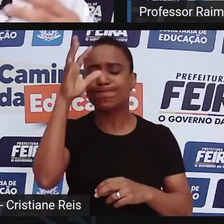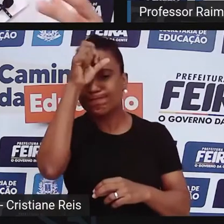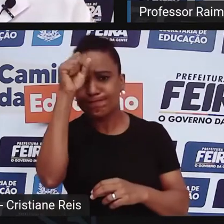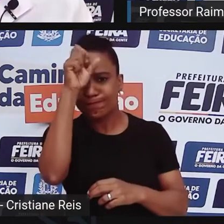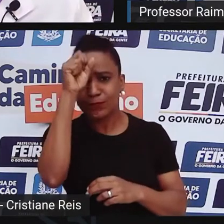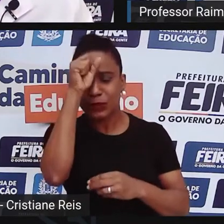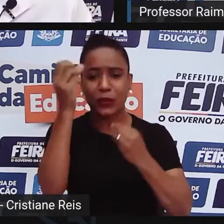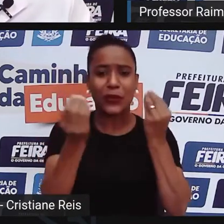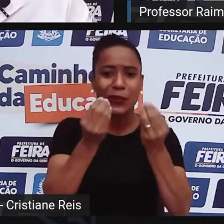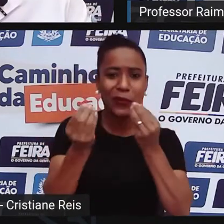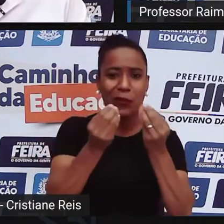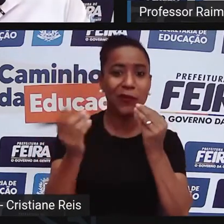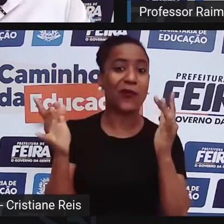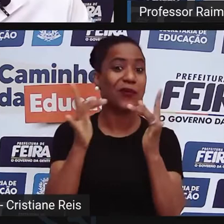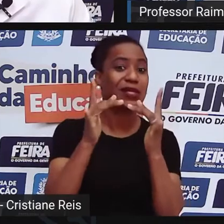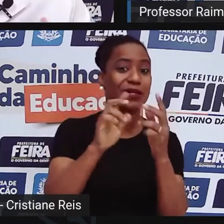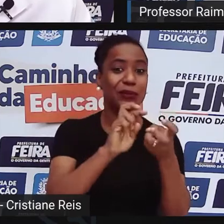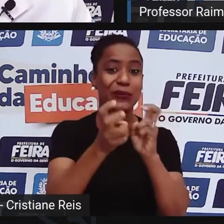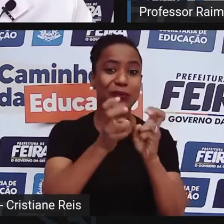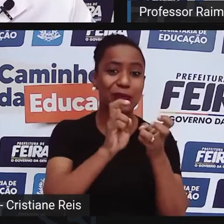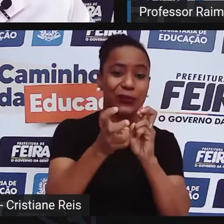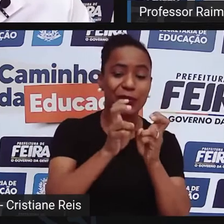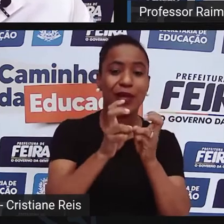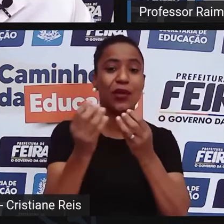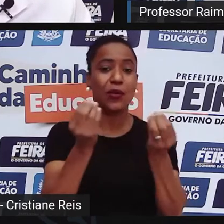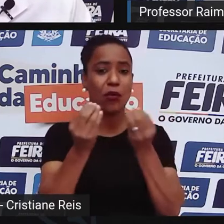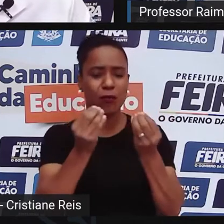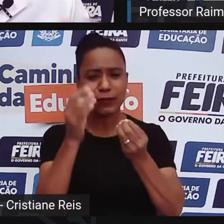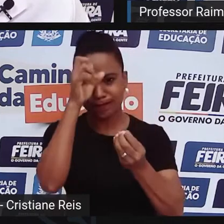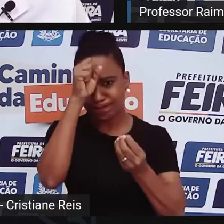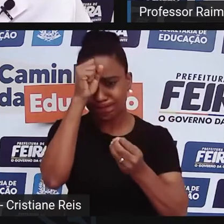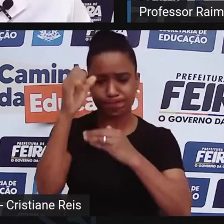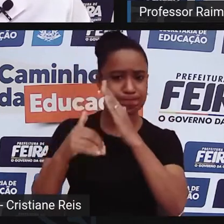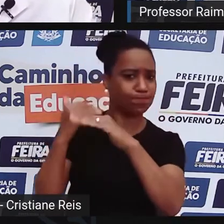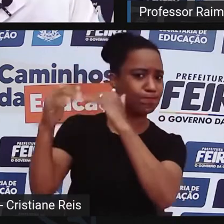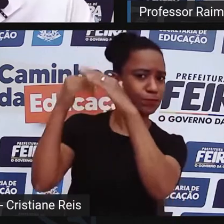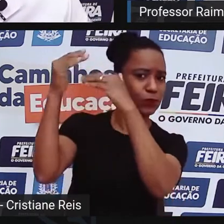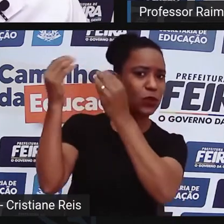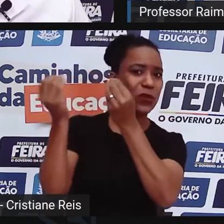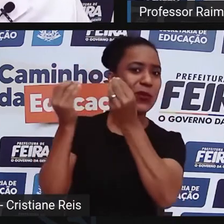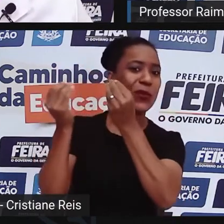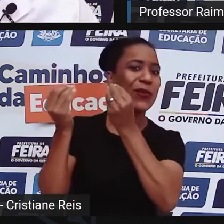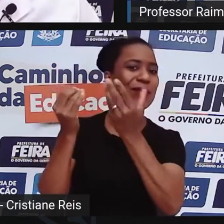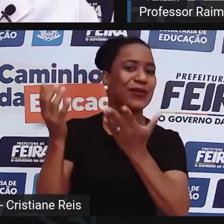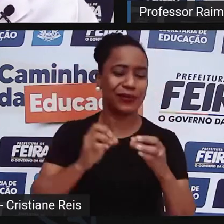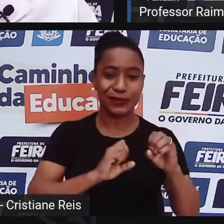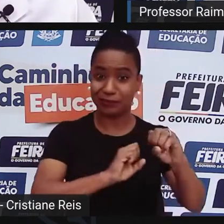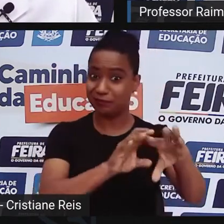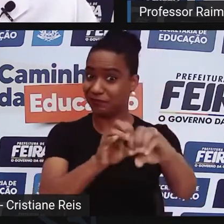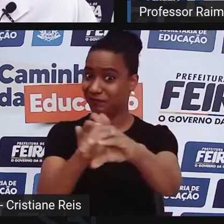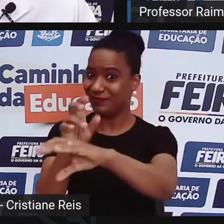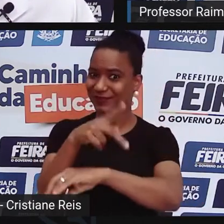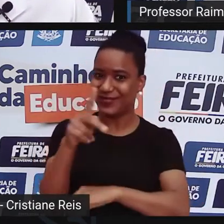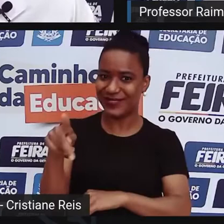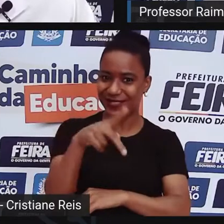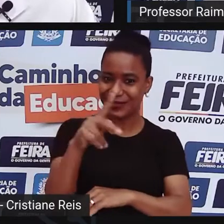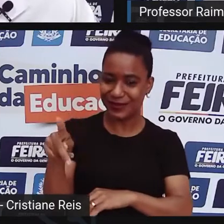o seu primeiro contato? Como foi que você foi aprendendo até chegar hoje a ensinar a capoeira?